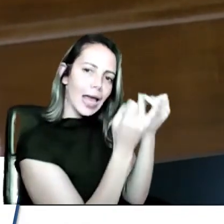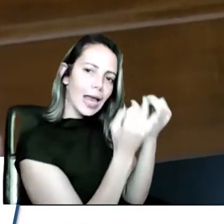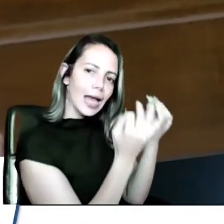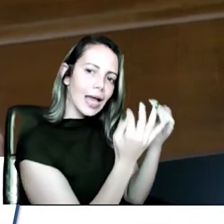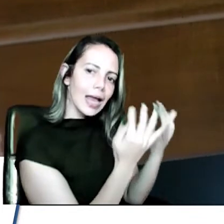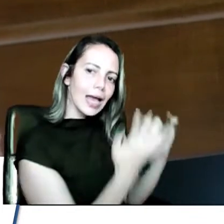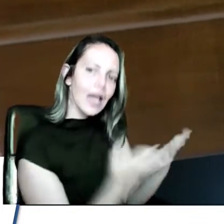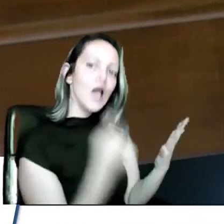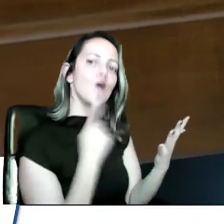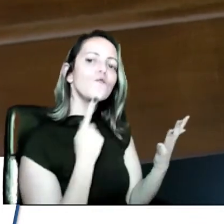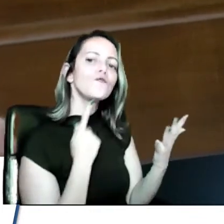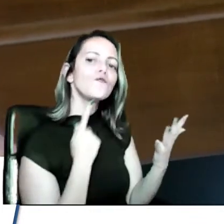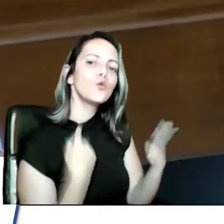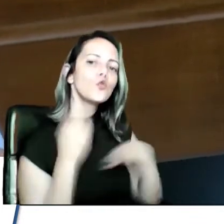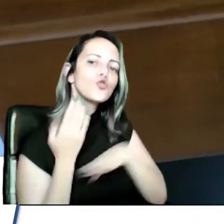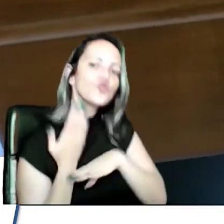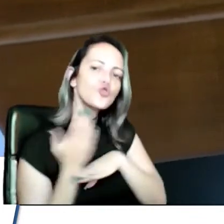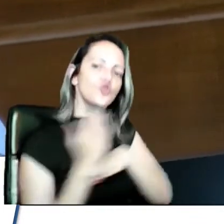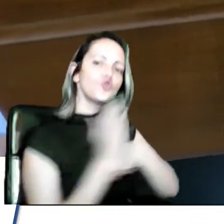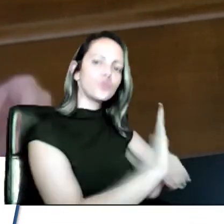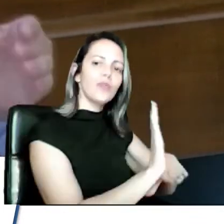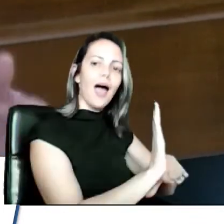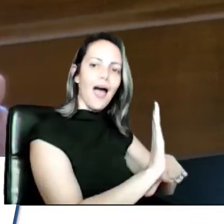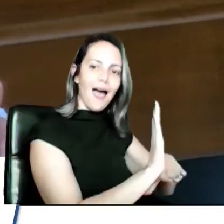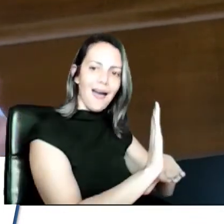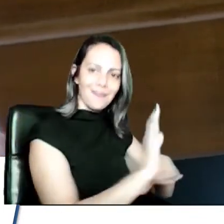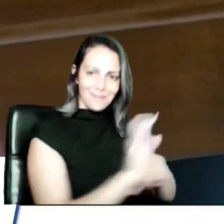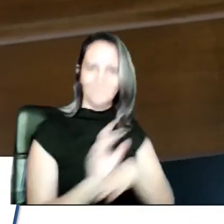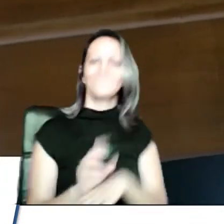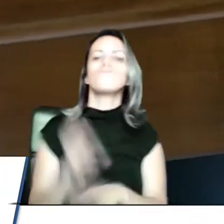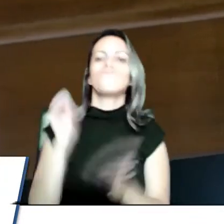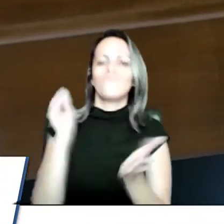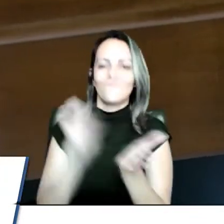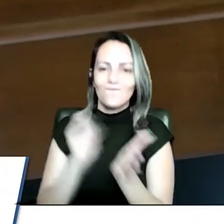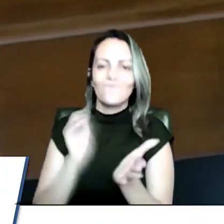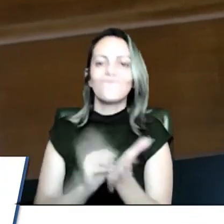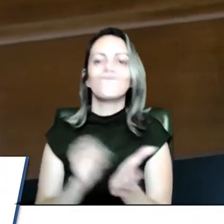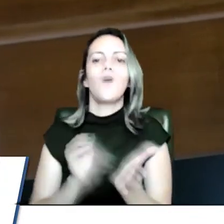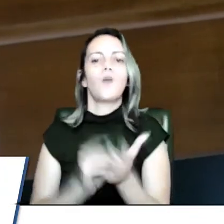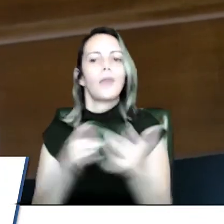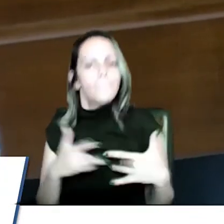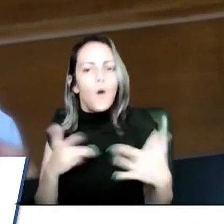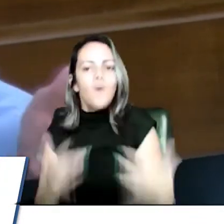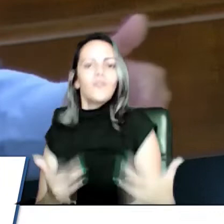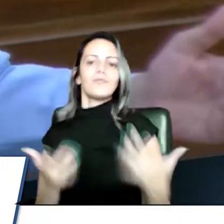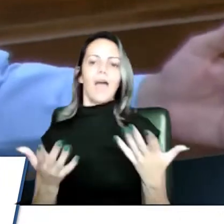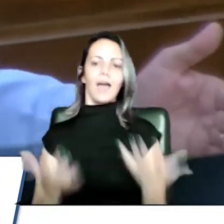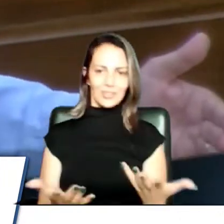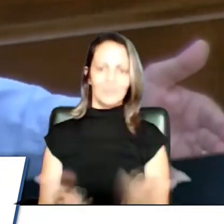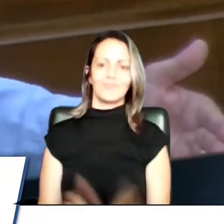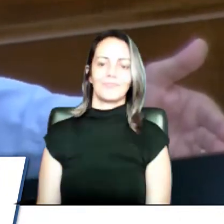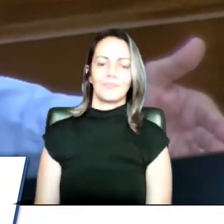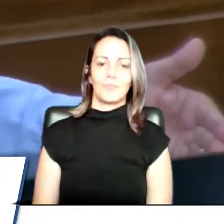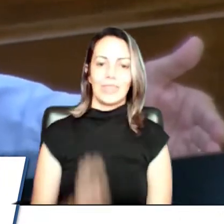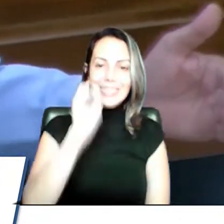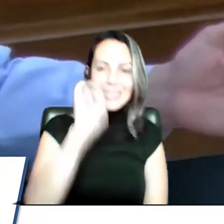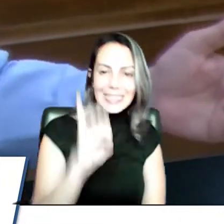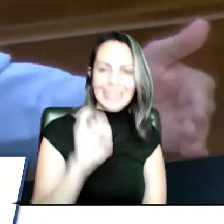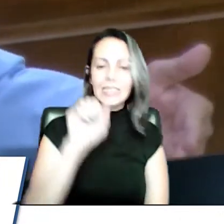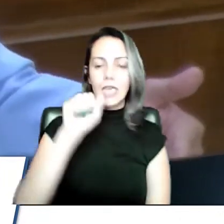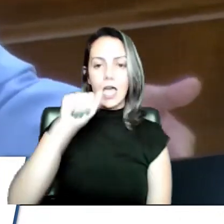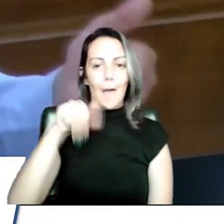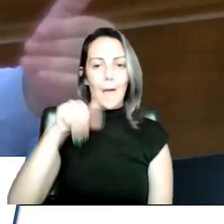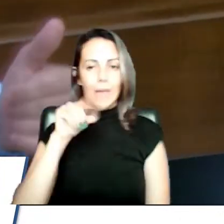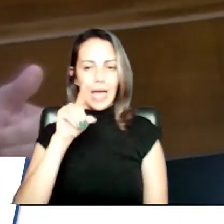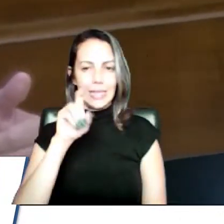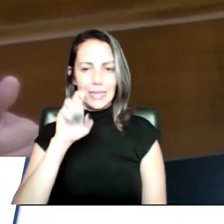de quem está exigindo. Na hora da autuação, sim, se, ontem, gente viu assim, se o seu Amadeu está ilegalmente no local,